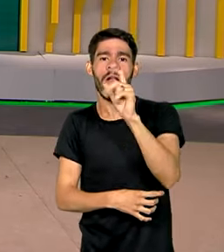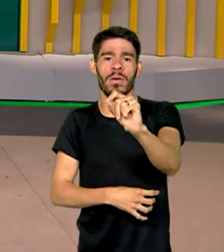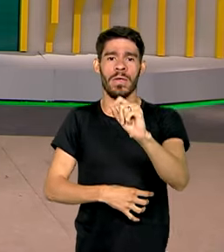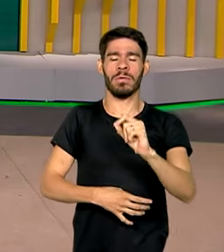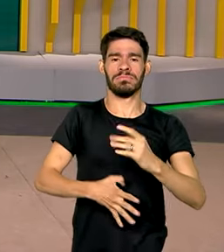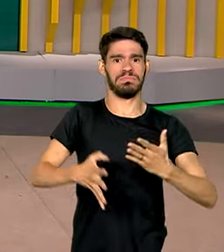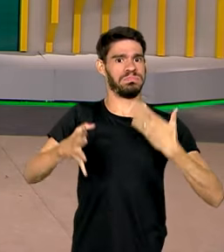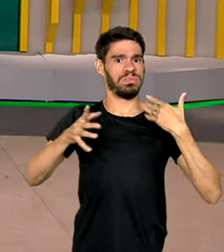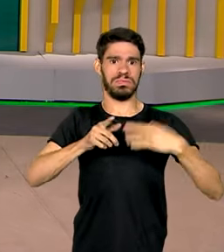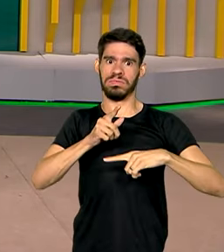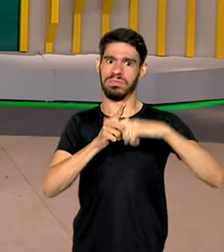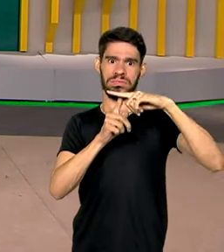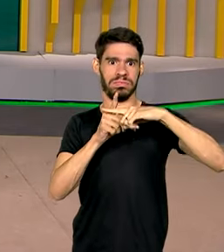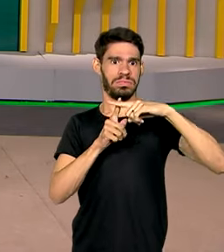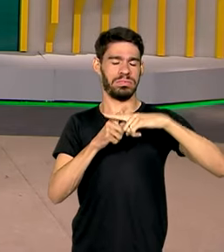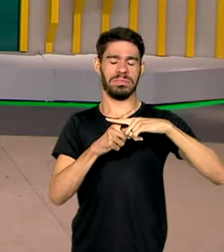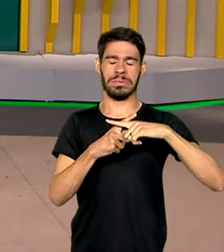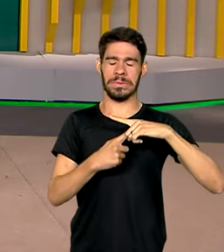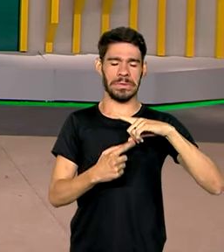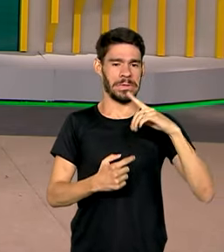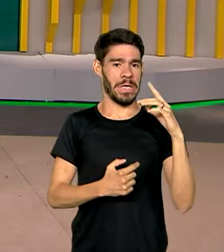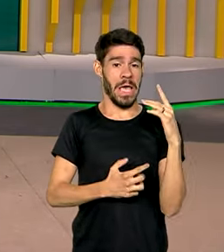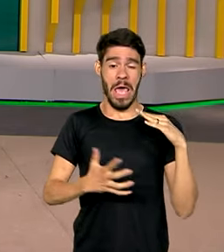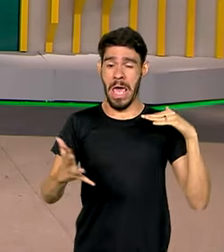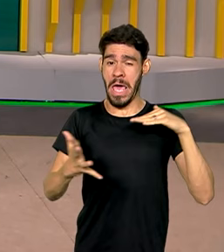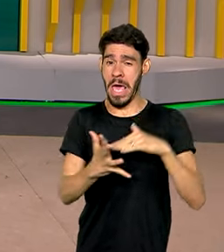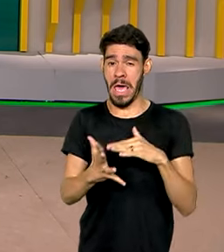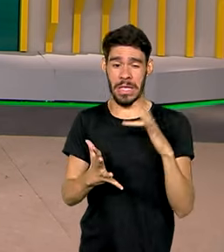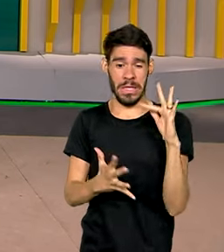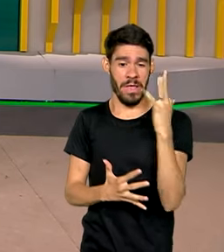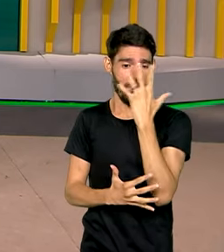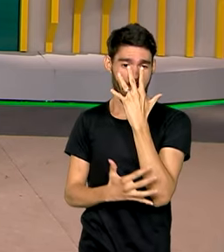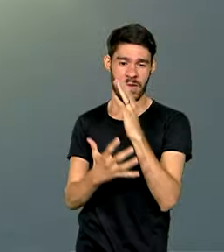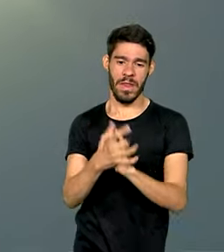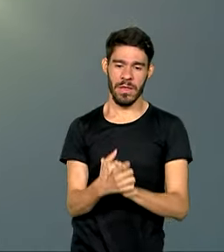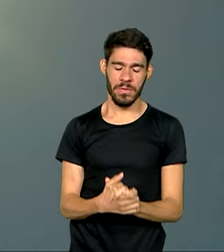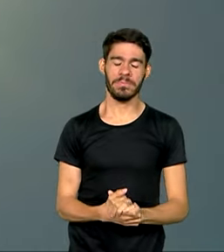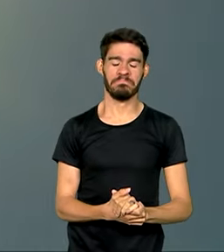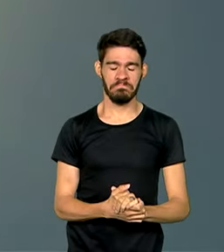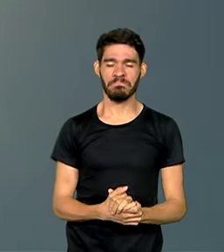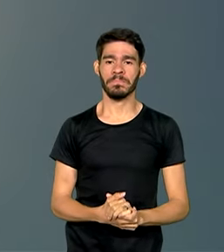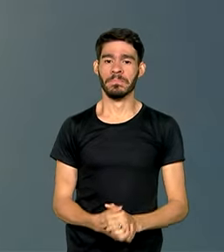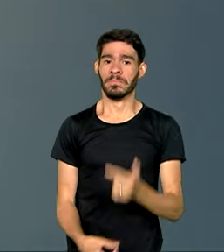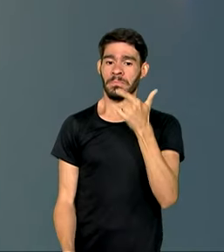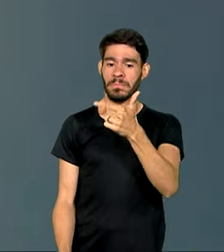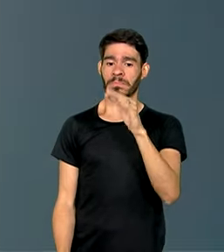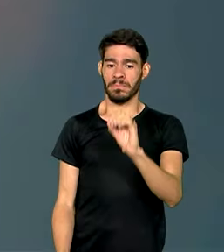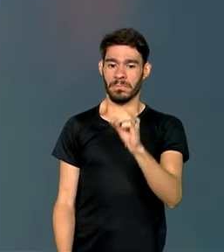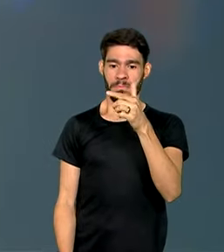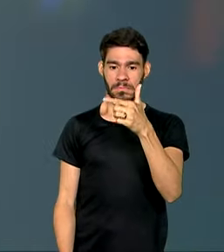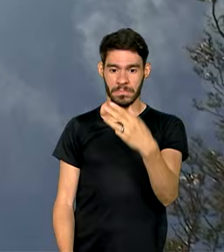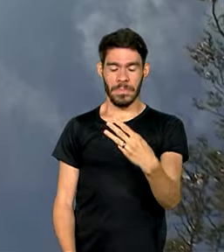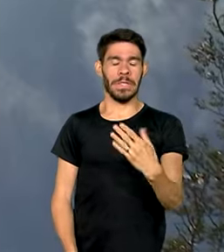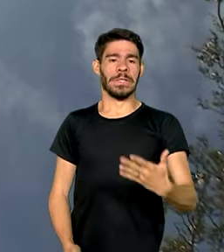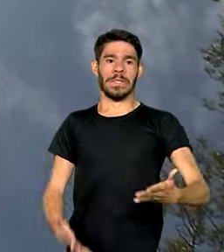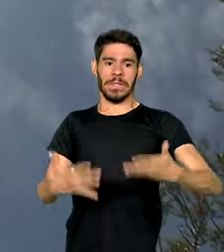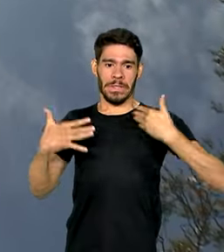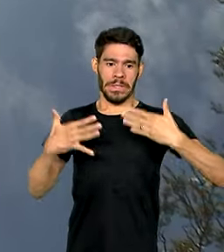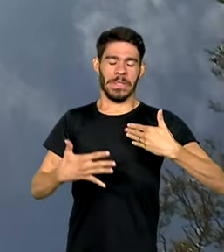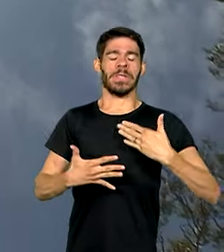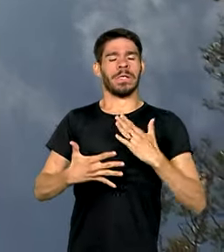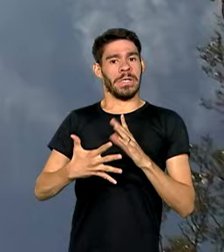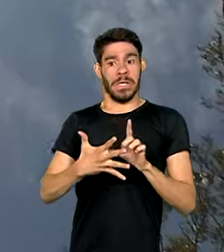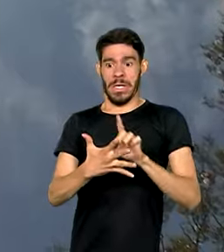é de temperaturas acima da média histórica até fevereiro. 2023 foi o ano mais quente já